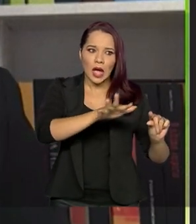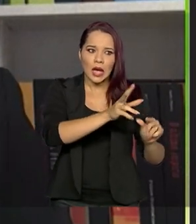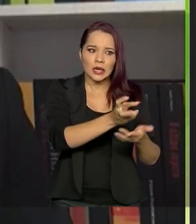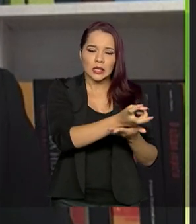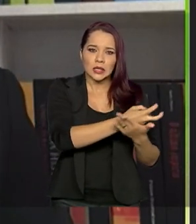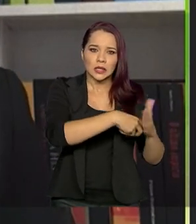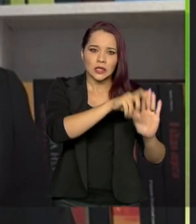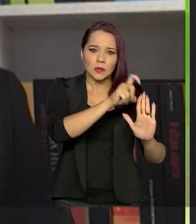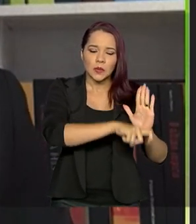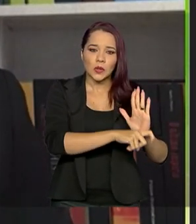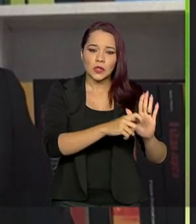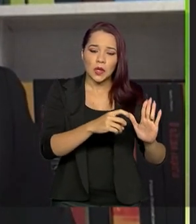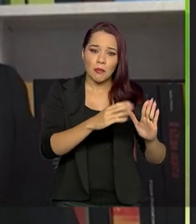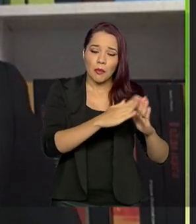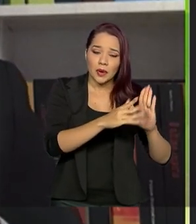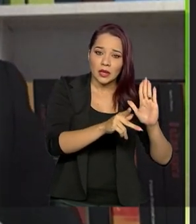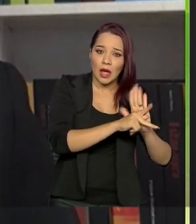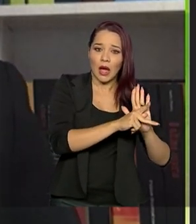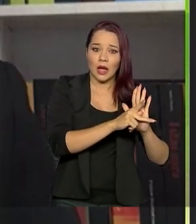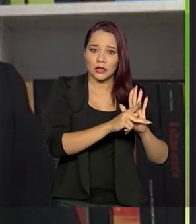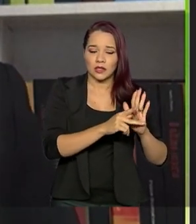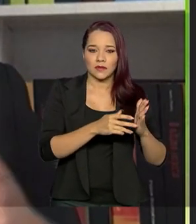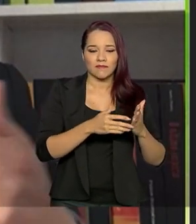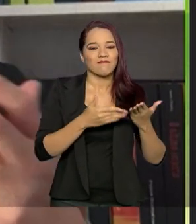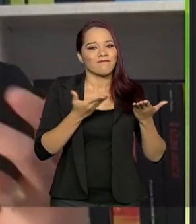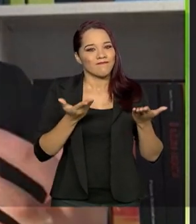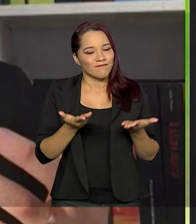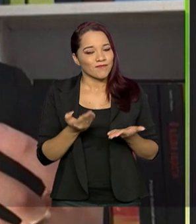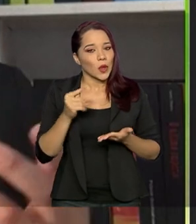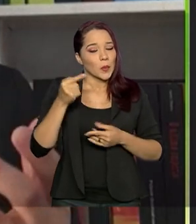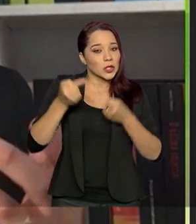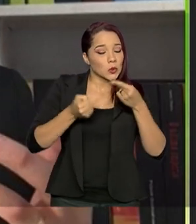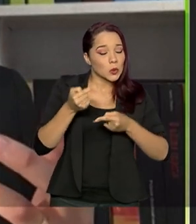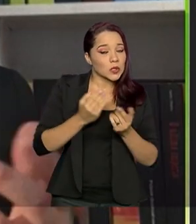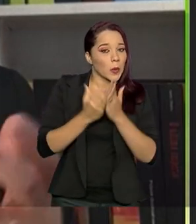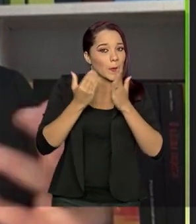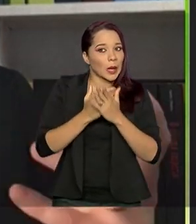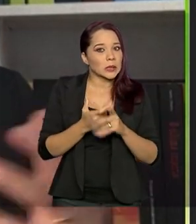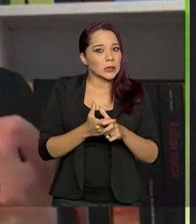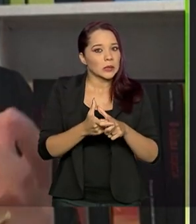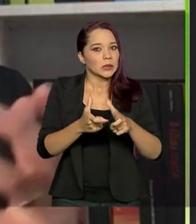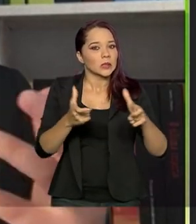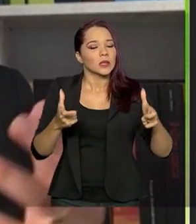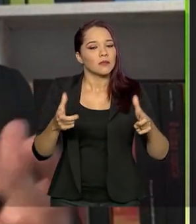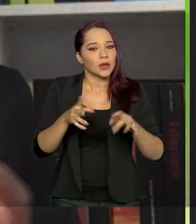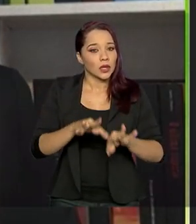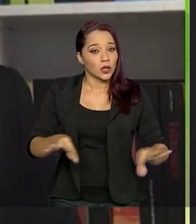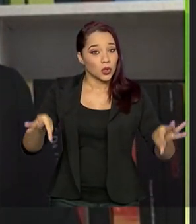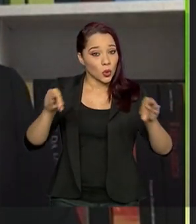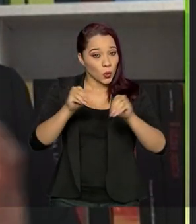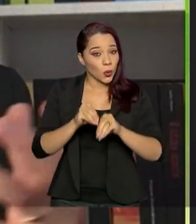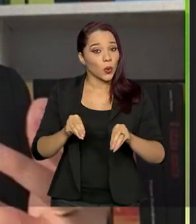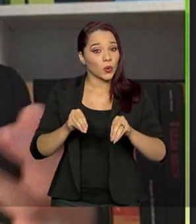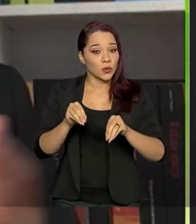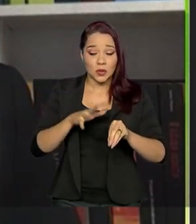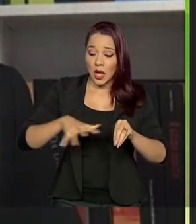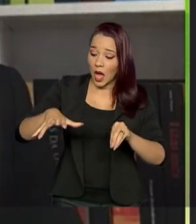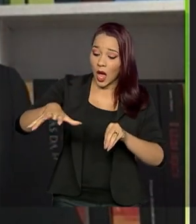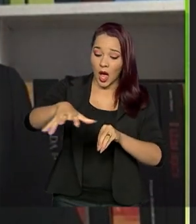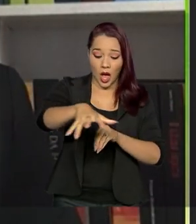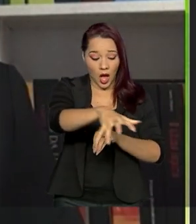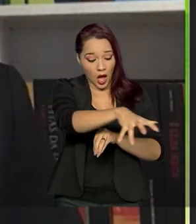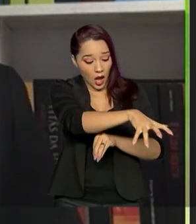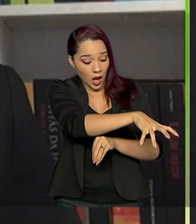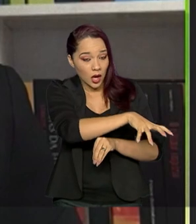tributação, sobre a propriedade. Enfim, uma discussão mais ampla nesse sentido para que todos os cenários sejam